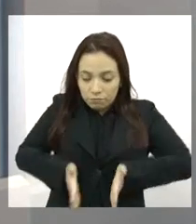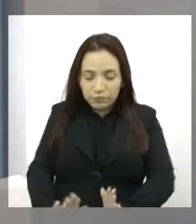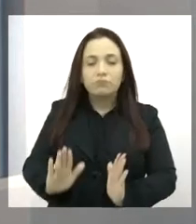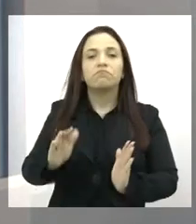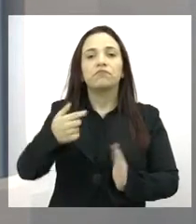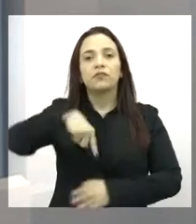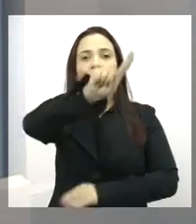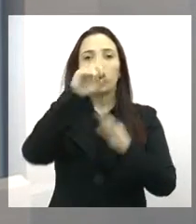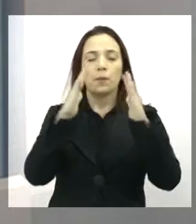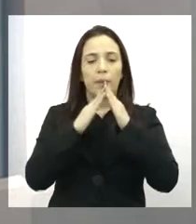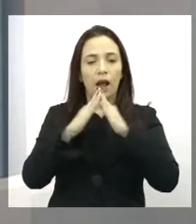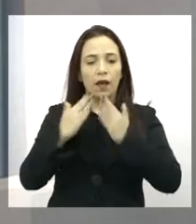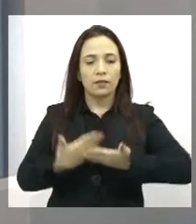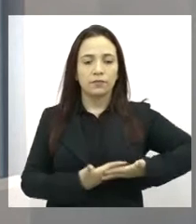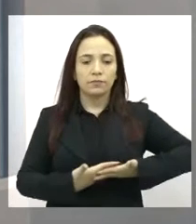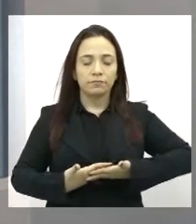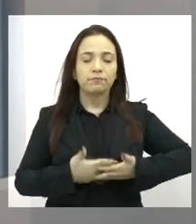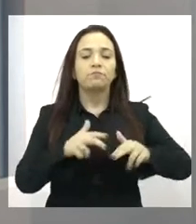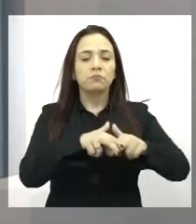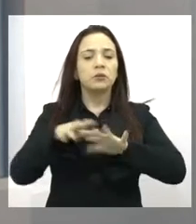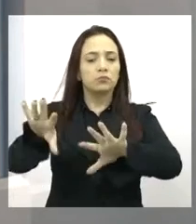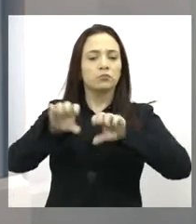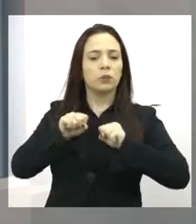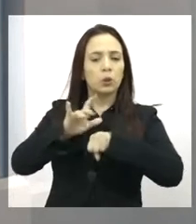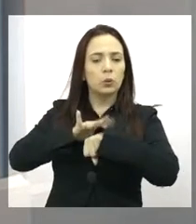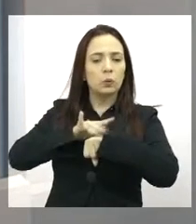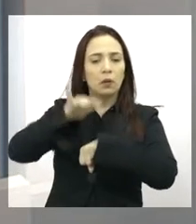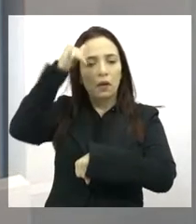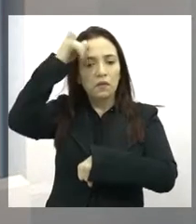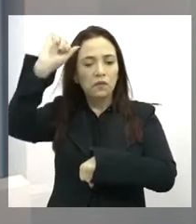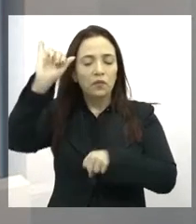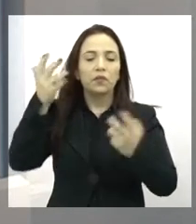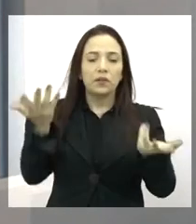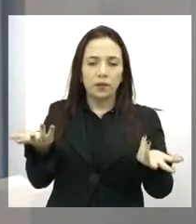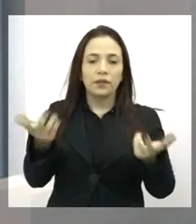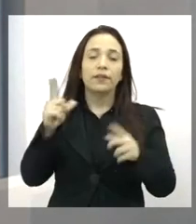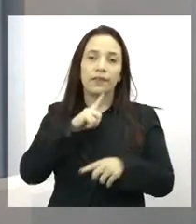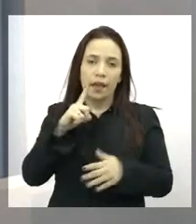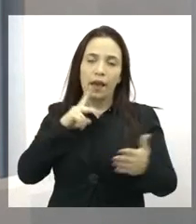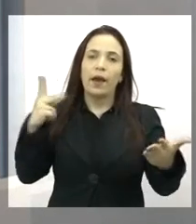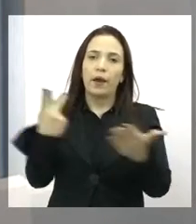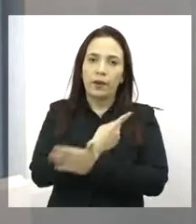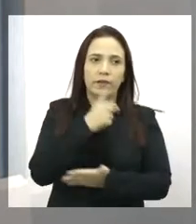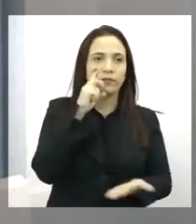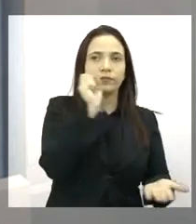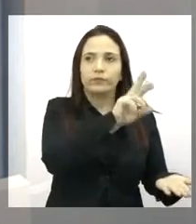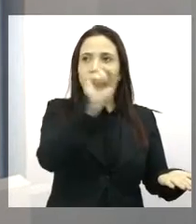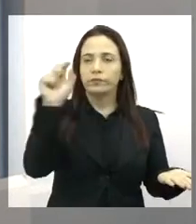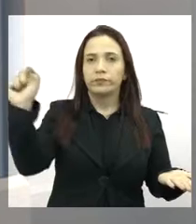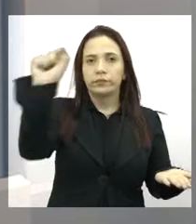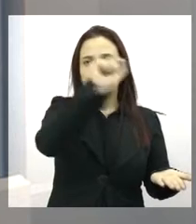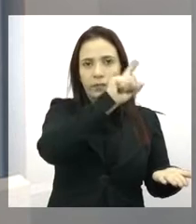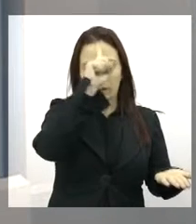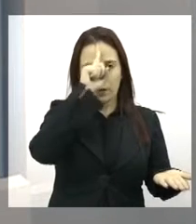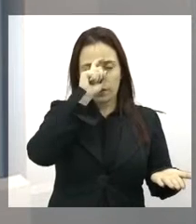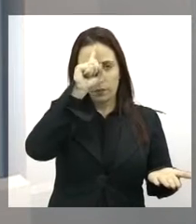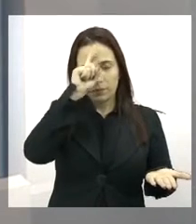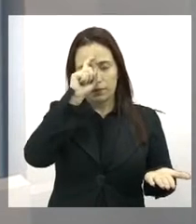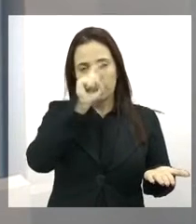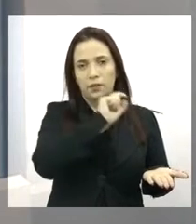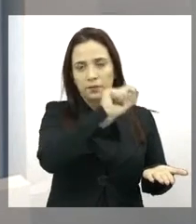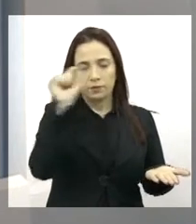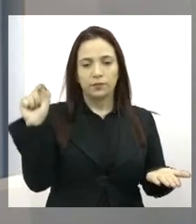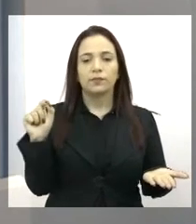Com isso, diminui a chance de contrair alguma infecção hospitalar tão presente, infelizmente, nos dias de hoje, né? Nos